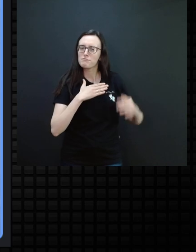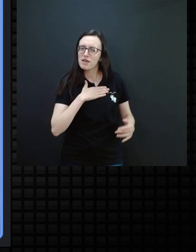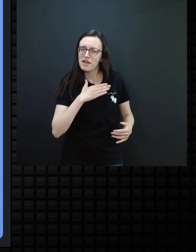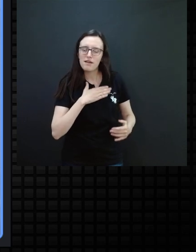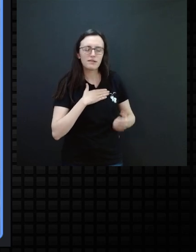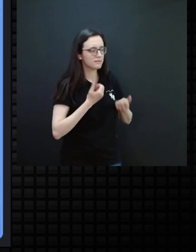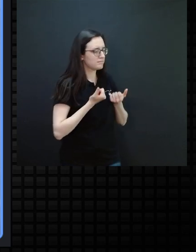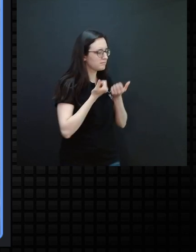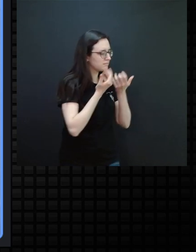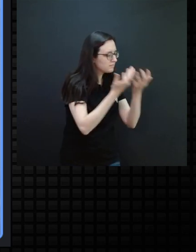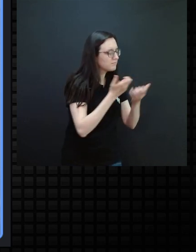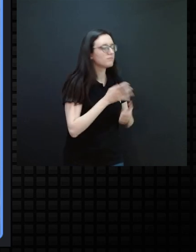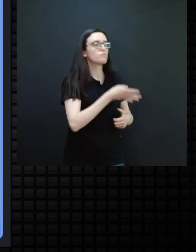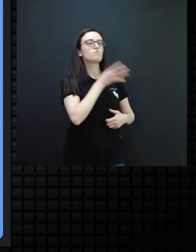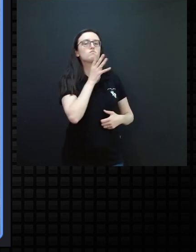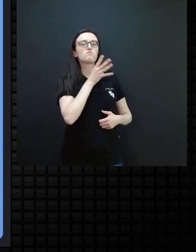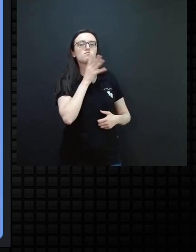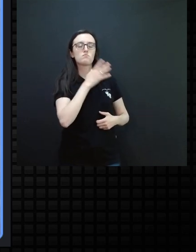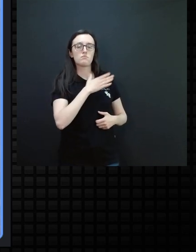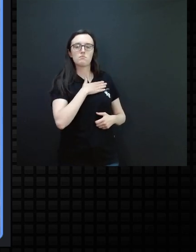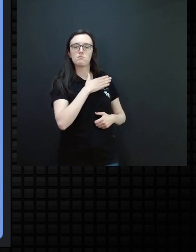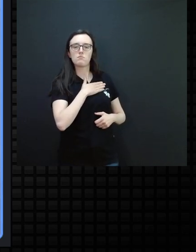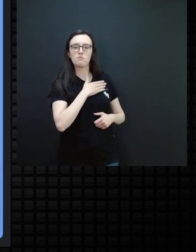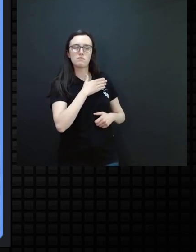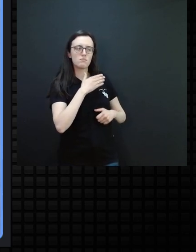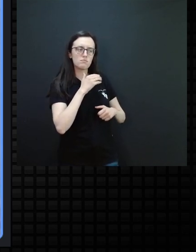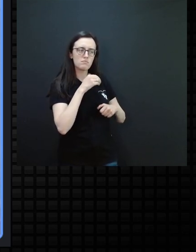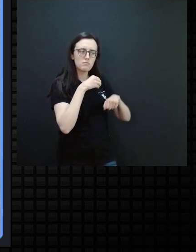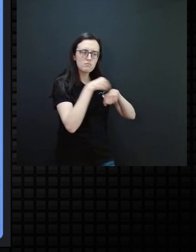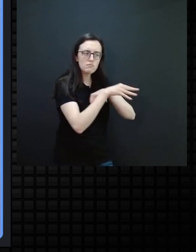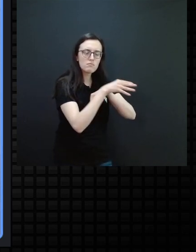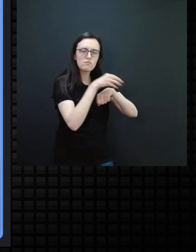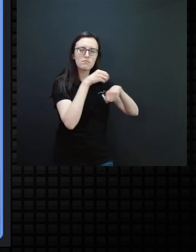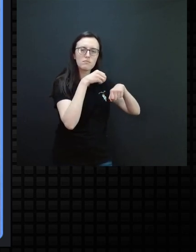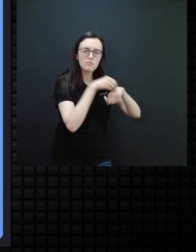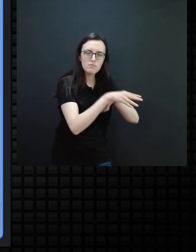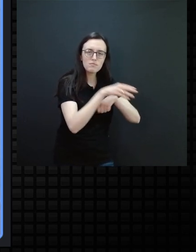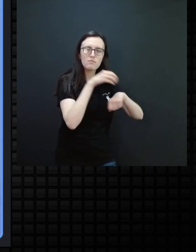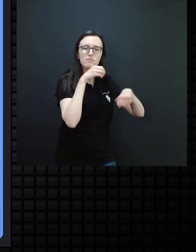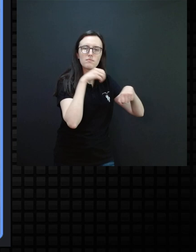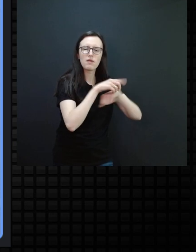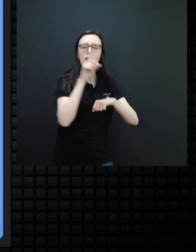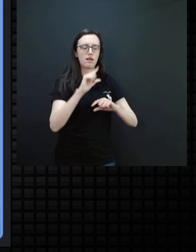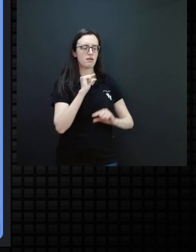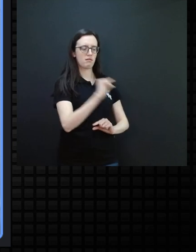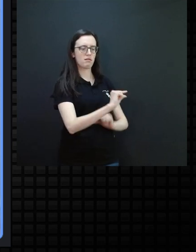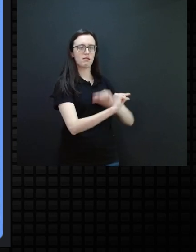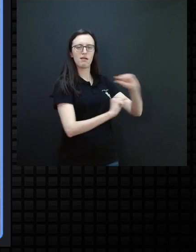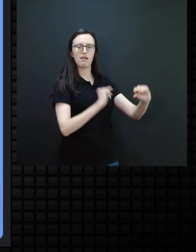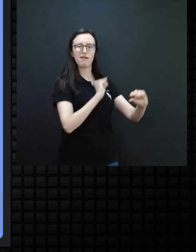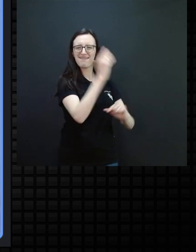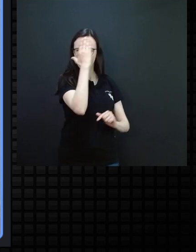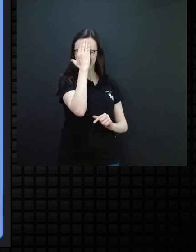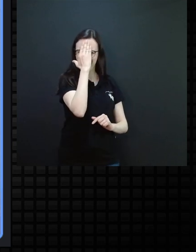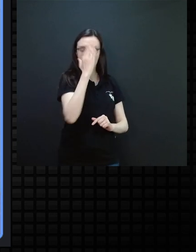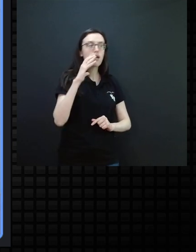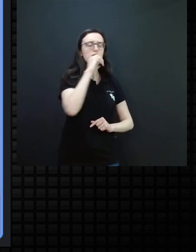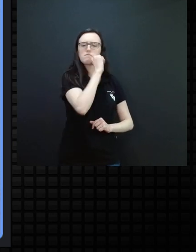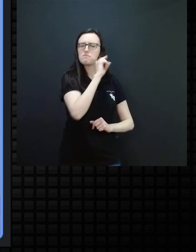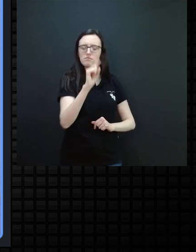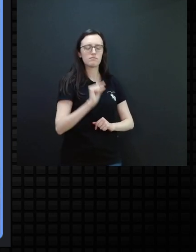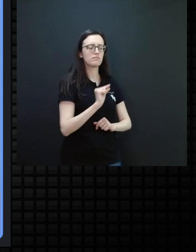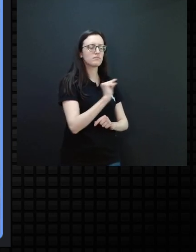né? Vai conhecendo a minha pista. Isso eu faço, é doses homeopáticas. Isso eu faço, nessa